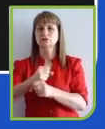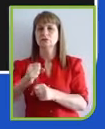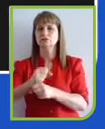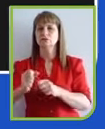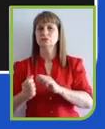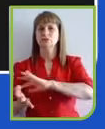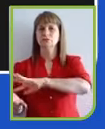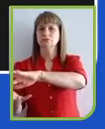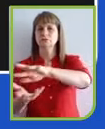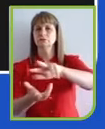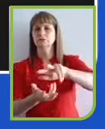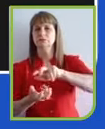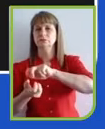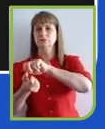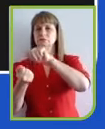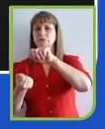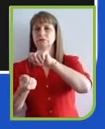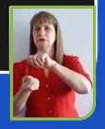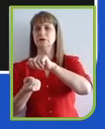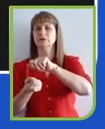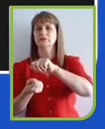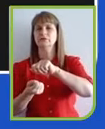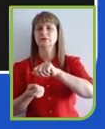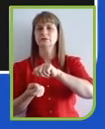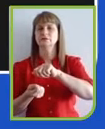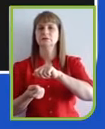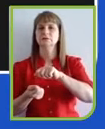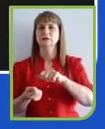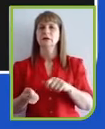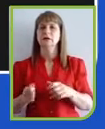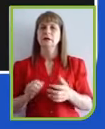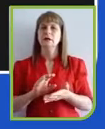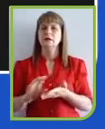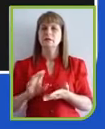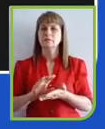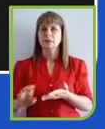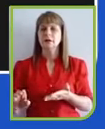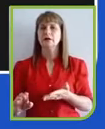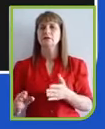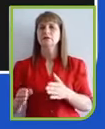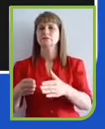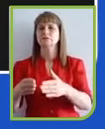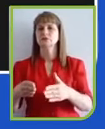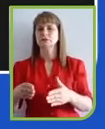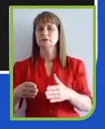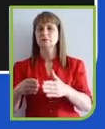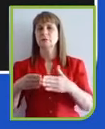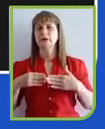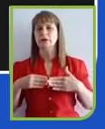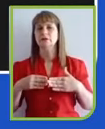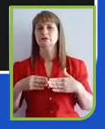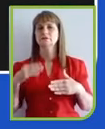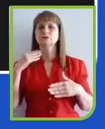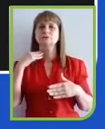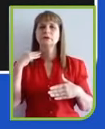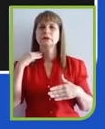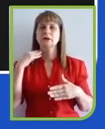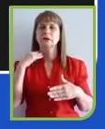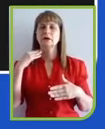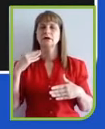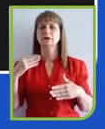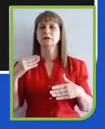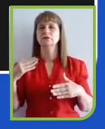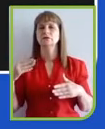regulações setoriais, empréstimos bancários e isenções fiscais condicionados ao enfrentamento